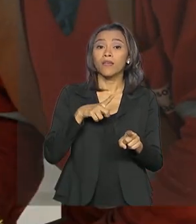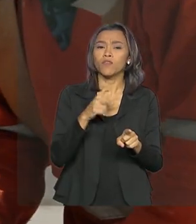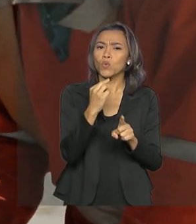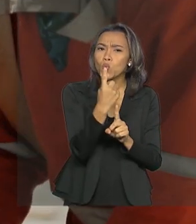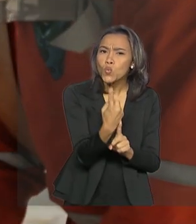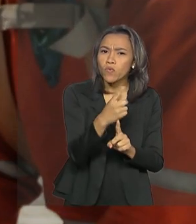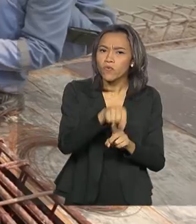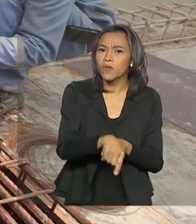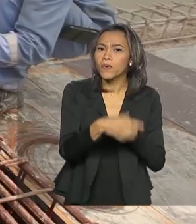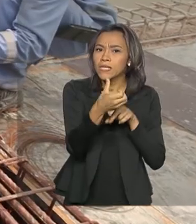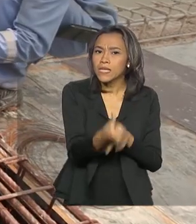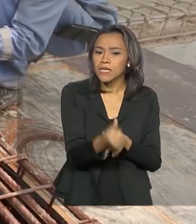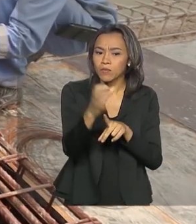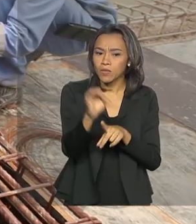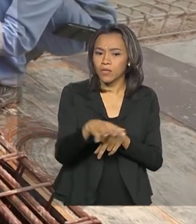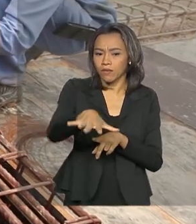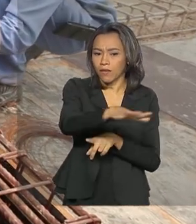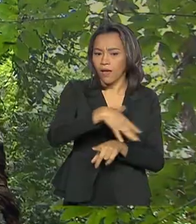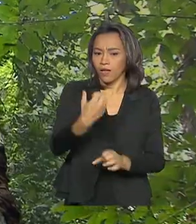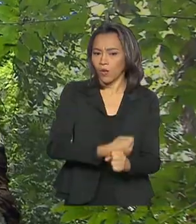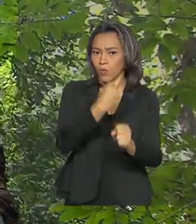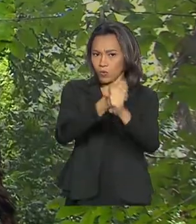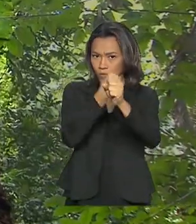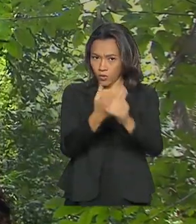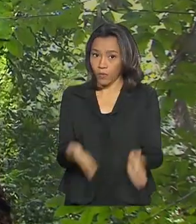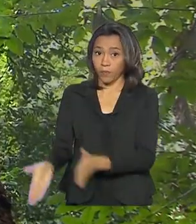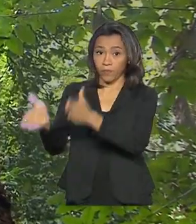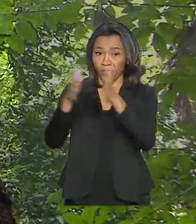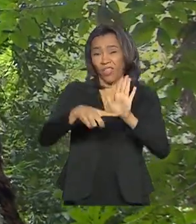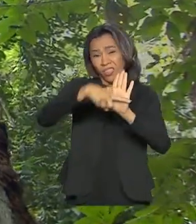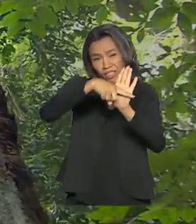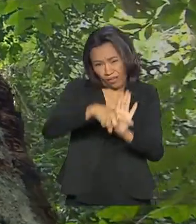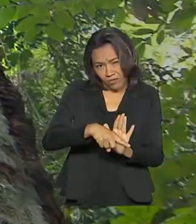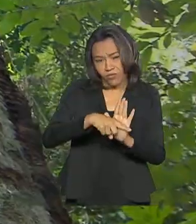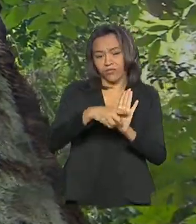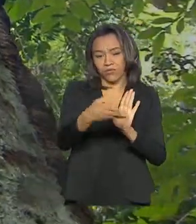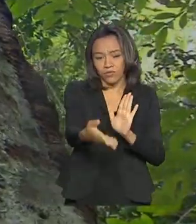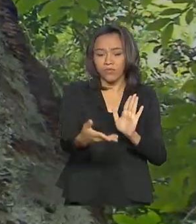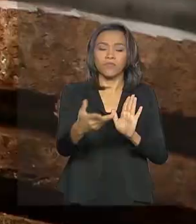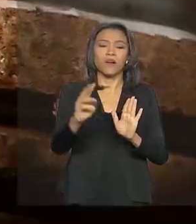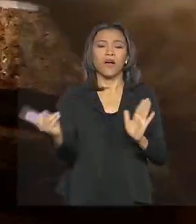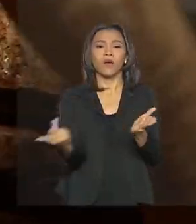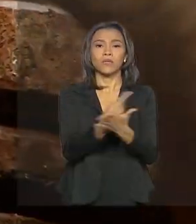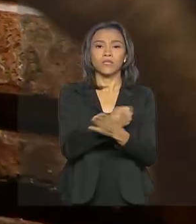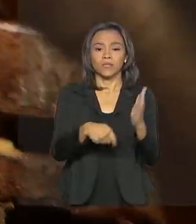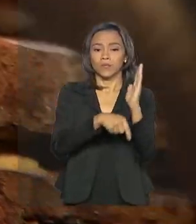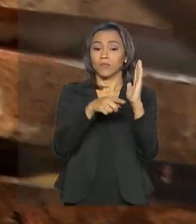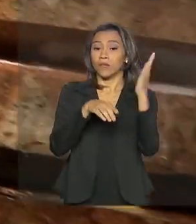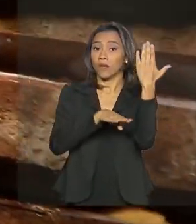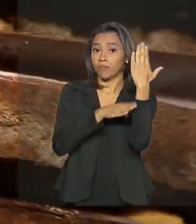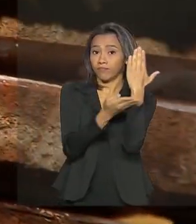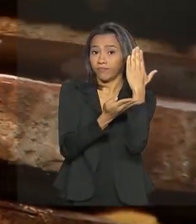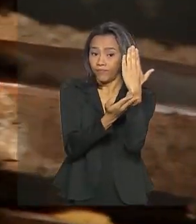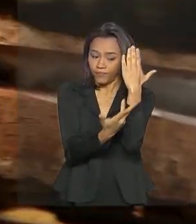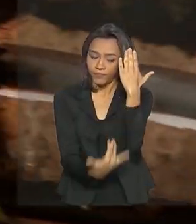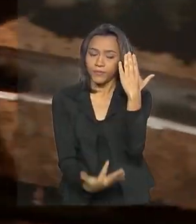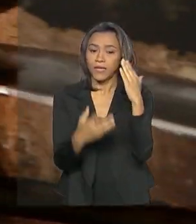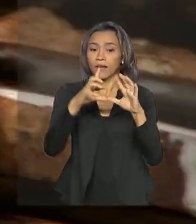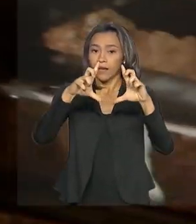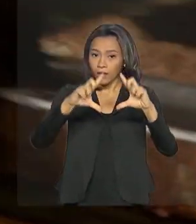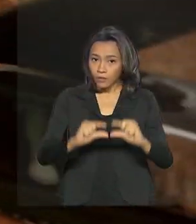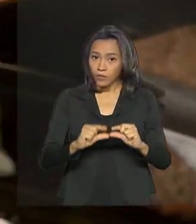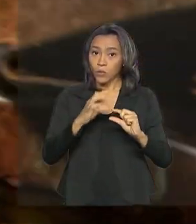,6% na construção. Já o destaque negativo ocorreu nas indústrias extrativas, com queda de 1